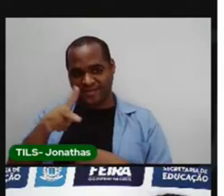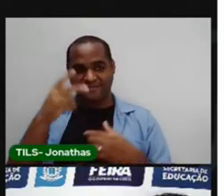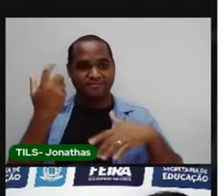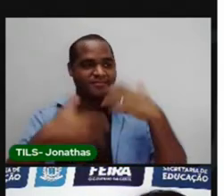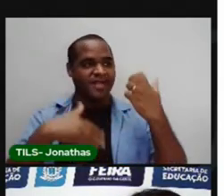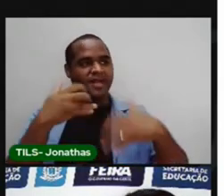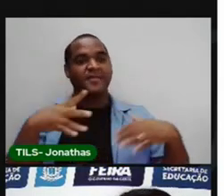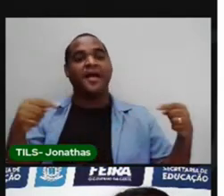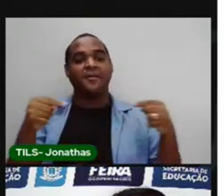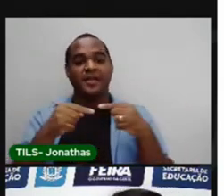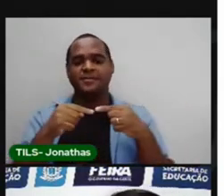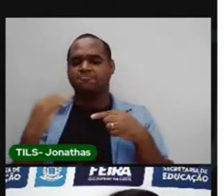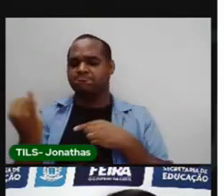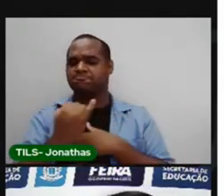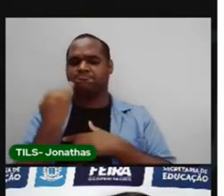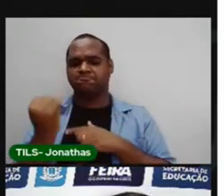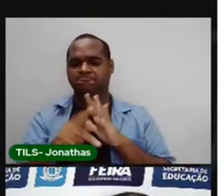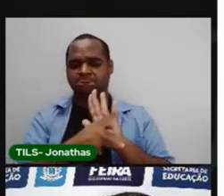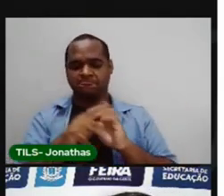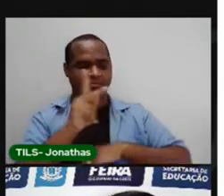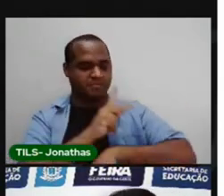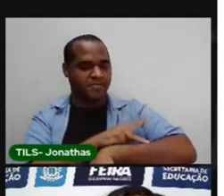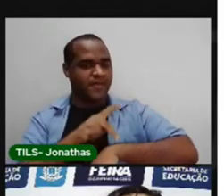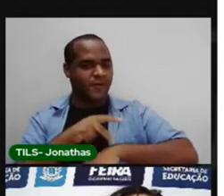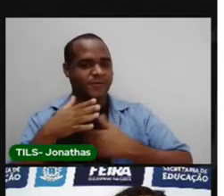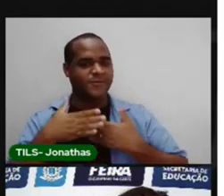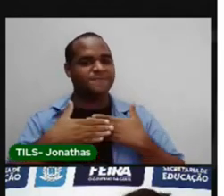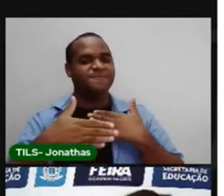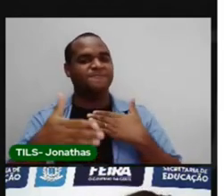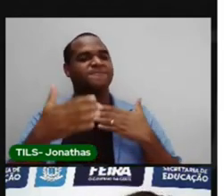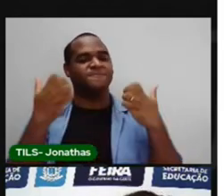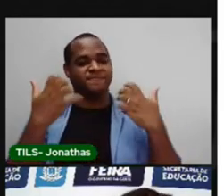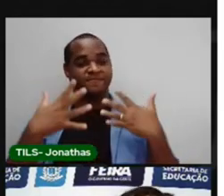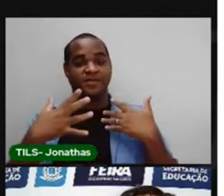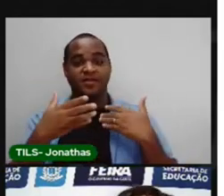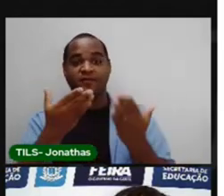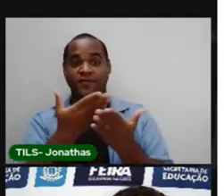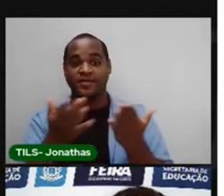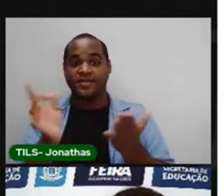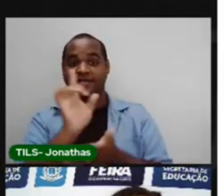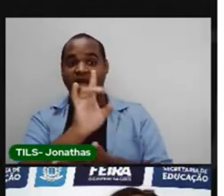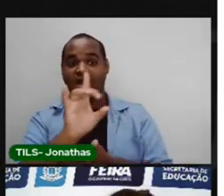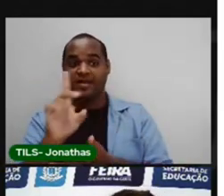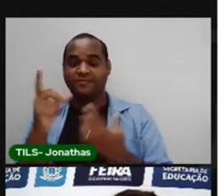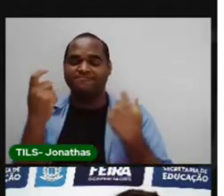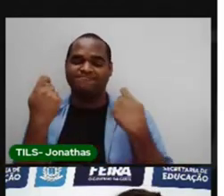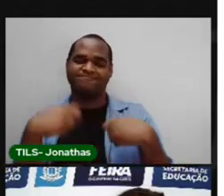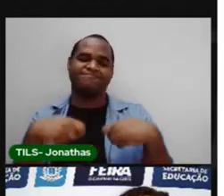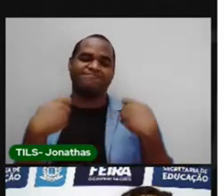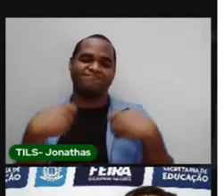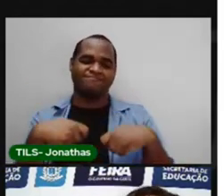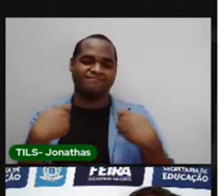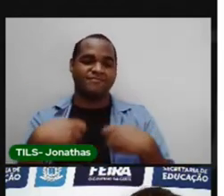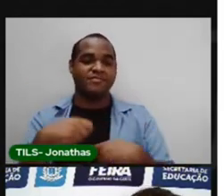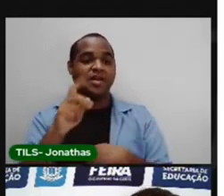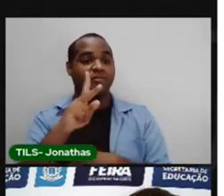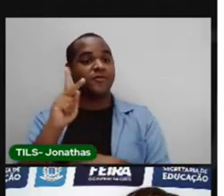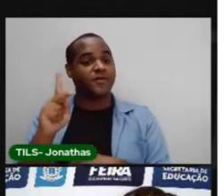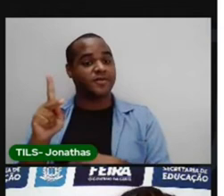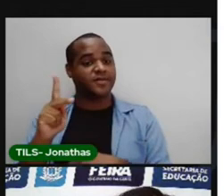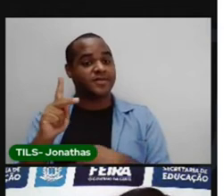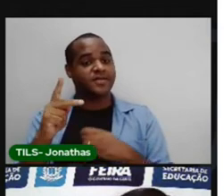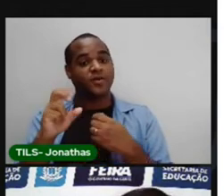faz parte do percurso pedagógico. Mas que você tem que responder os exercícios que a